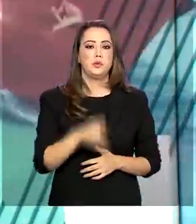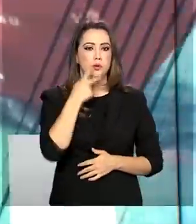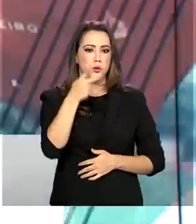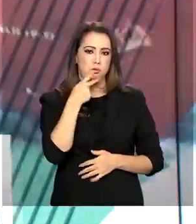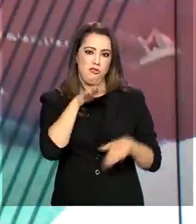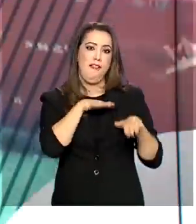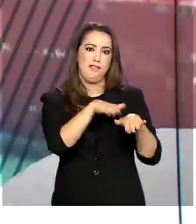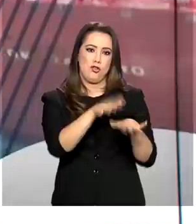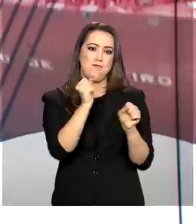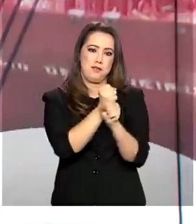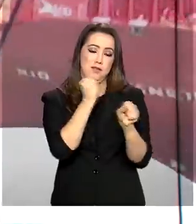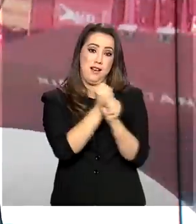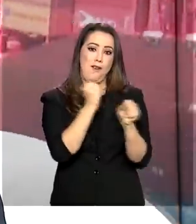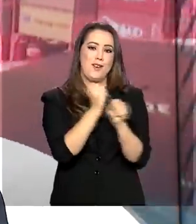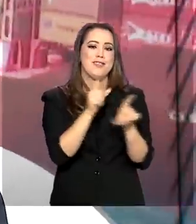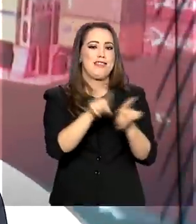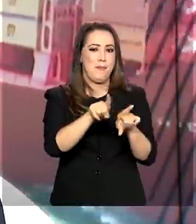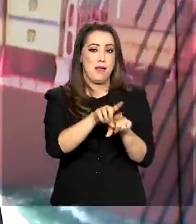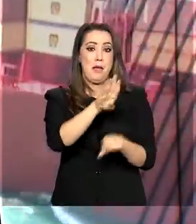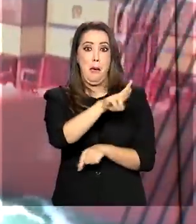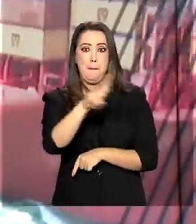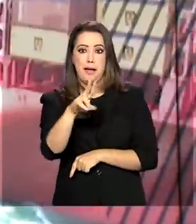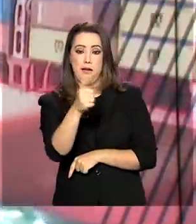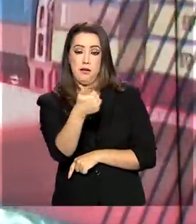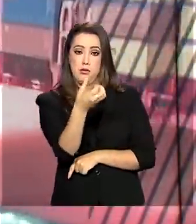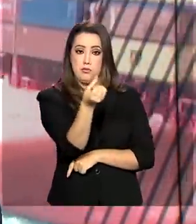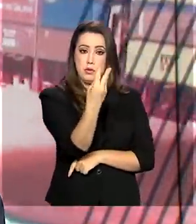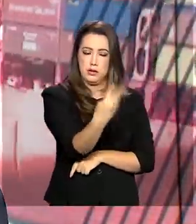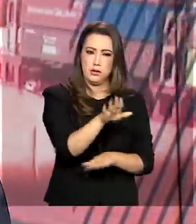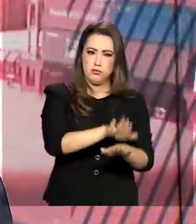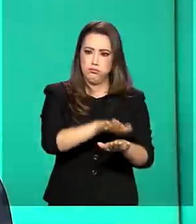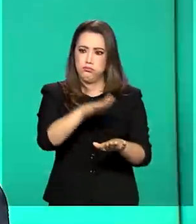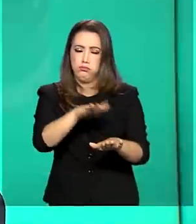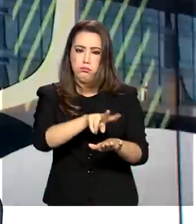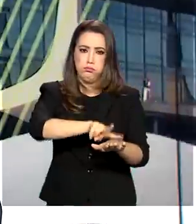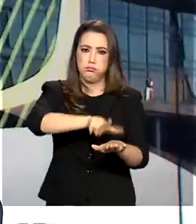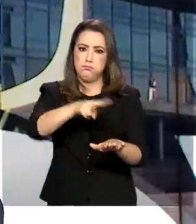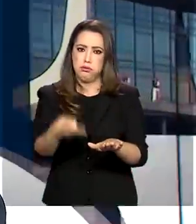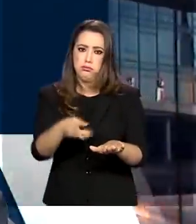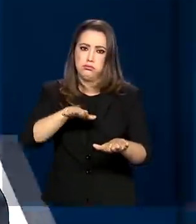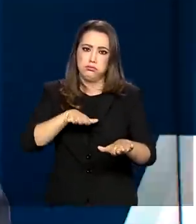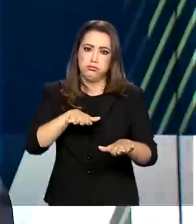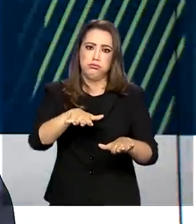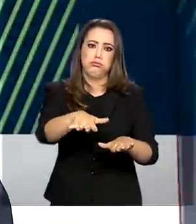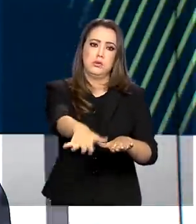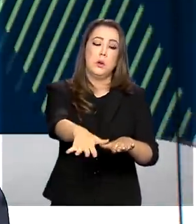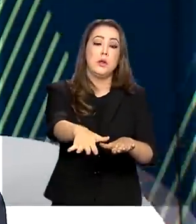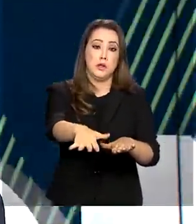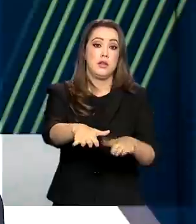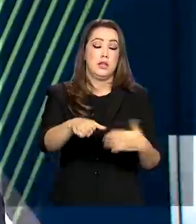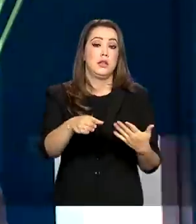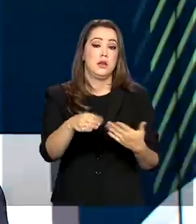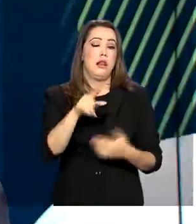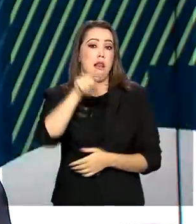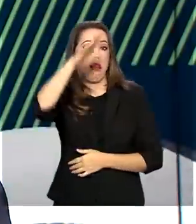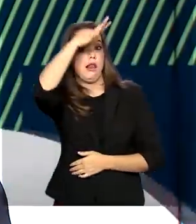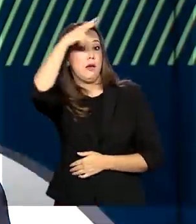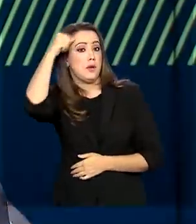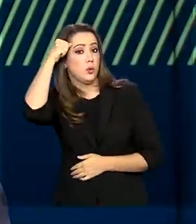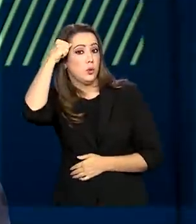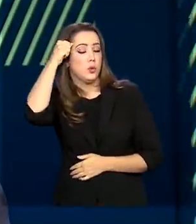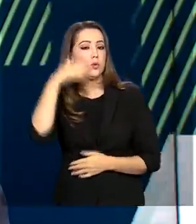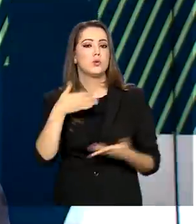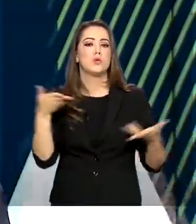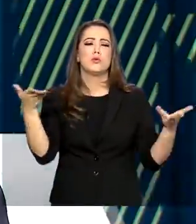ritmo acelerado a duplicação da BR-163, no trecho que corta o estado de Mato Grosso. Neste fim de semana, foi entregue a